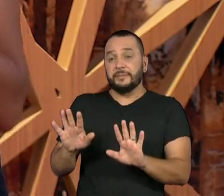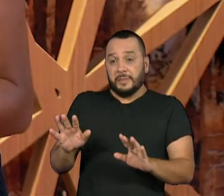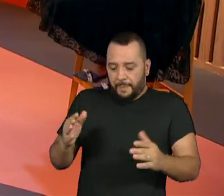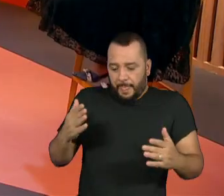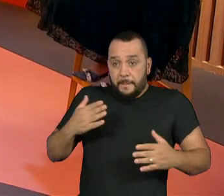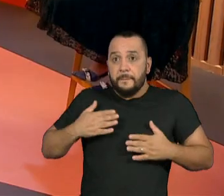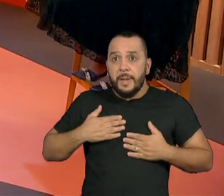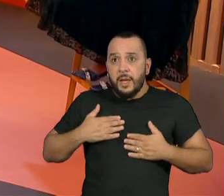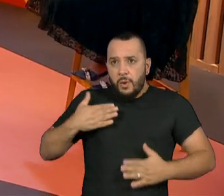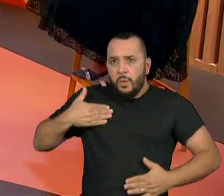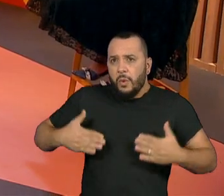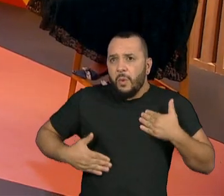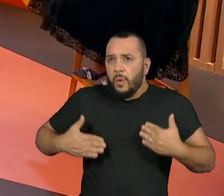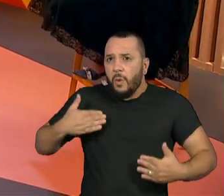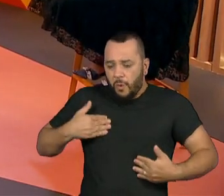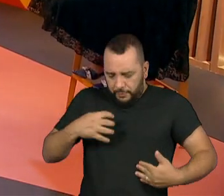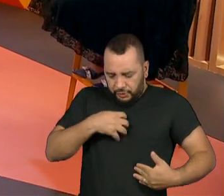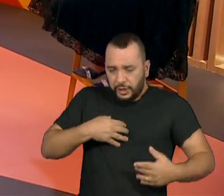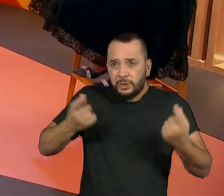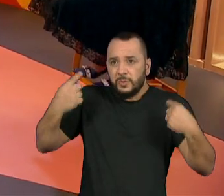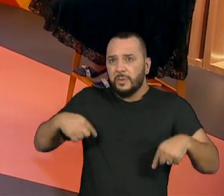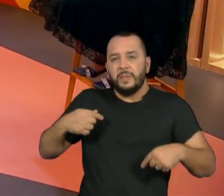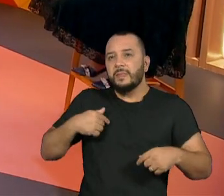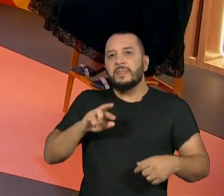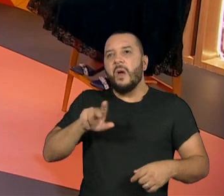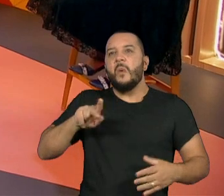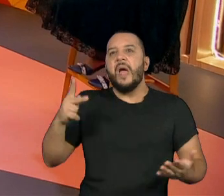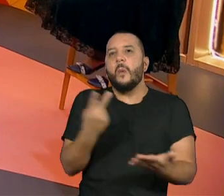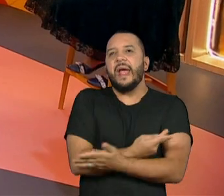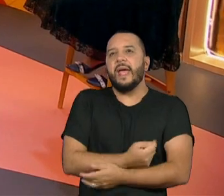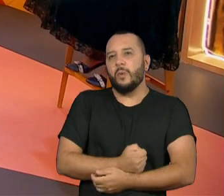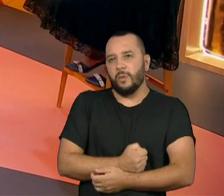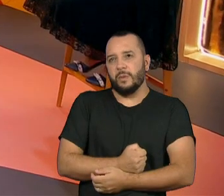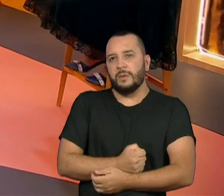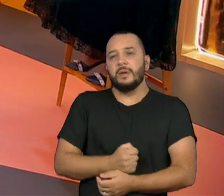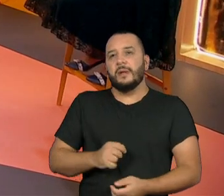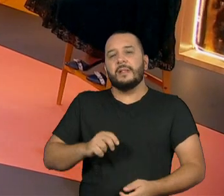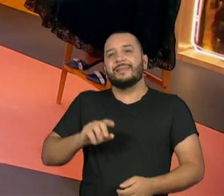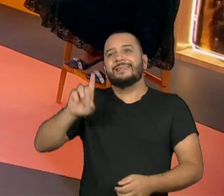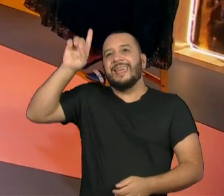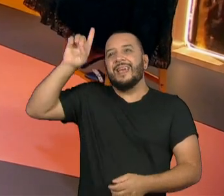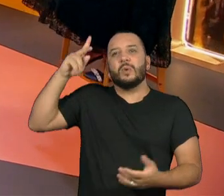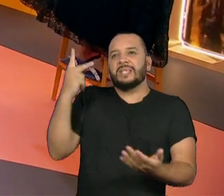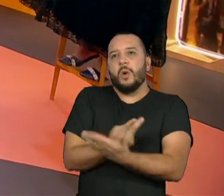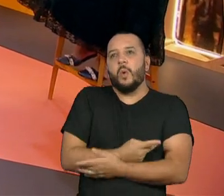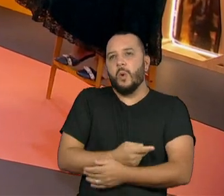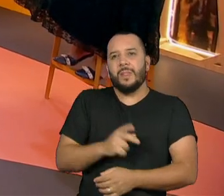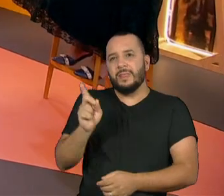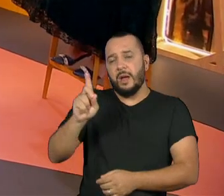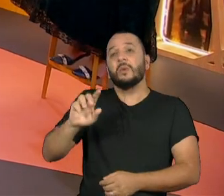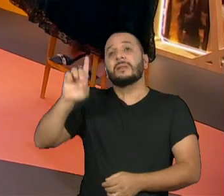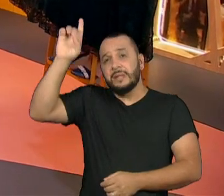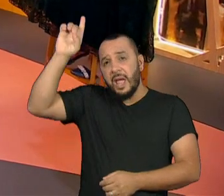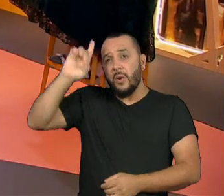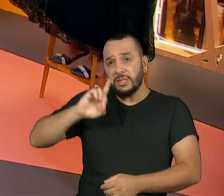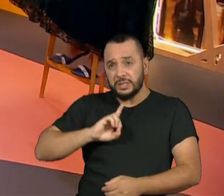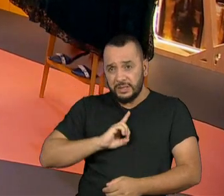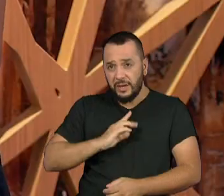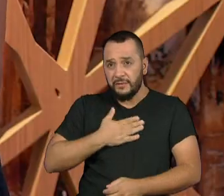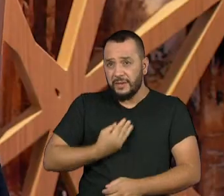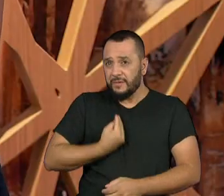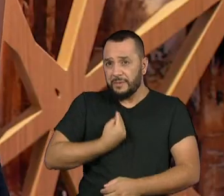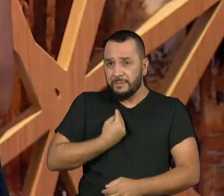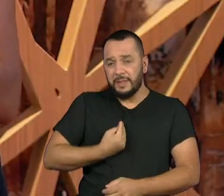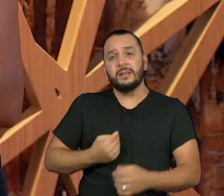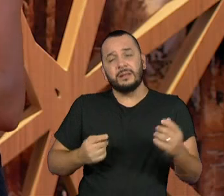do jeito que ele é, que não é um erro da natureza, não é um erro divino, Deus habita nele e habita também nesse corpo do